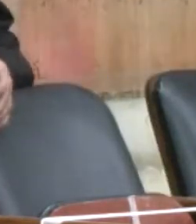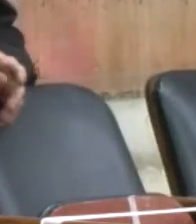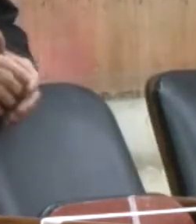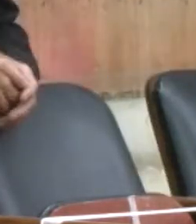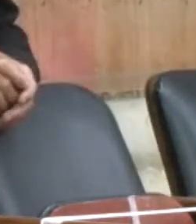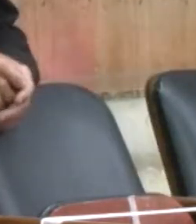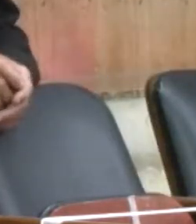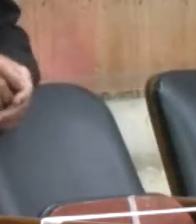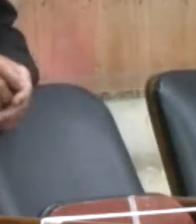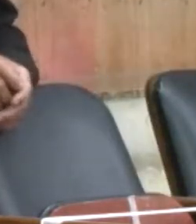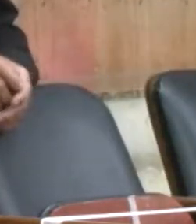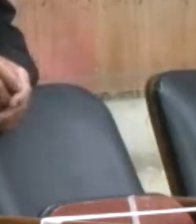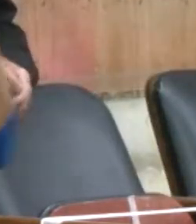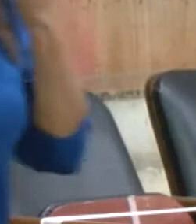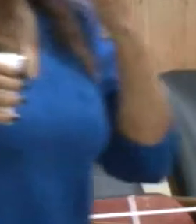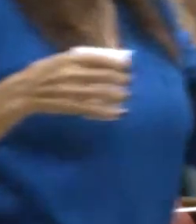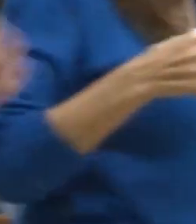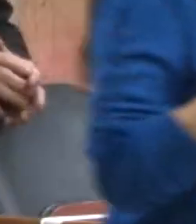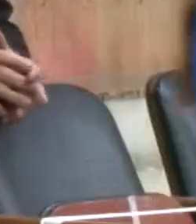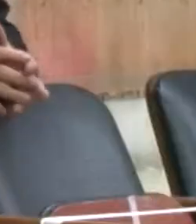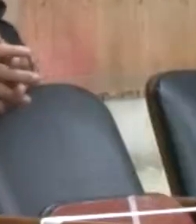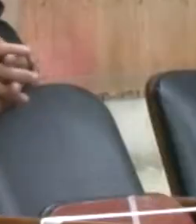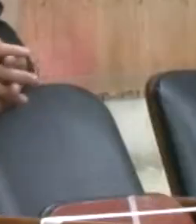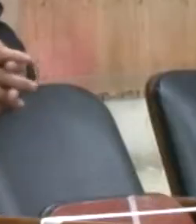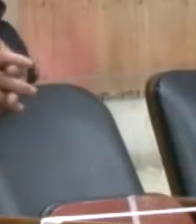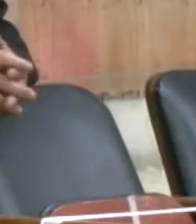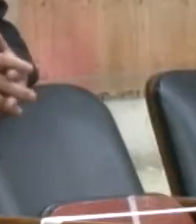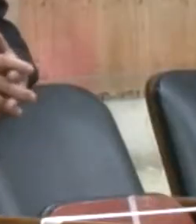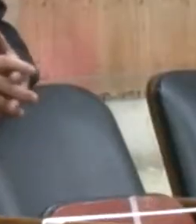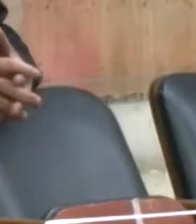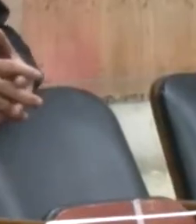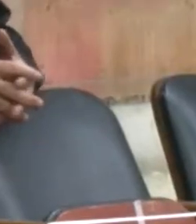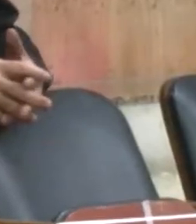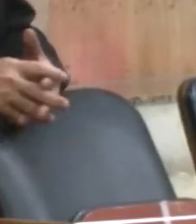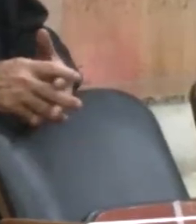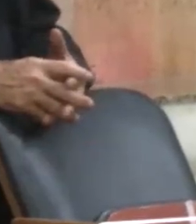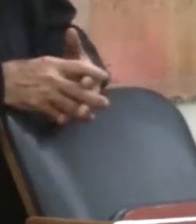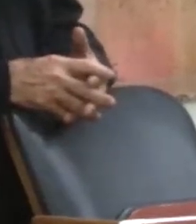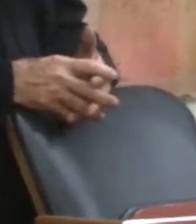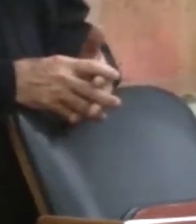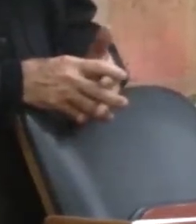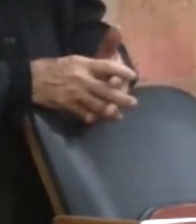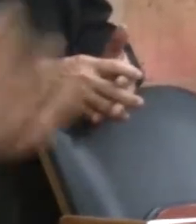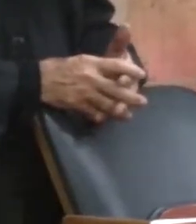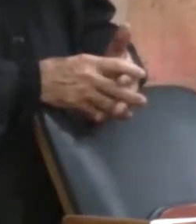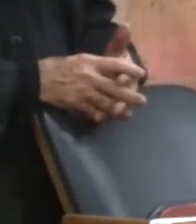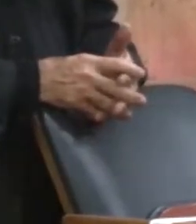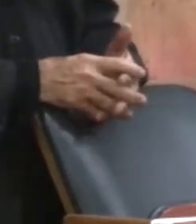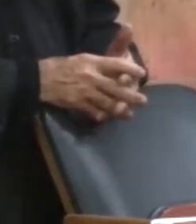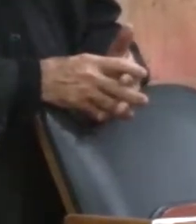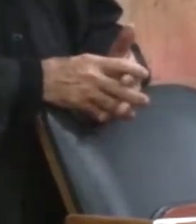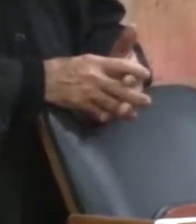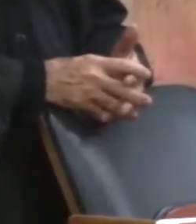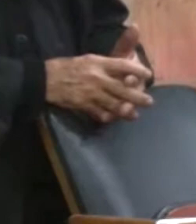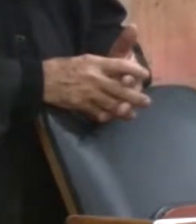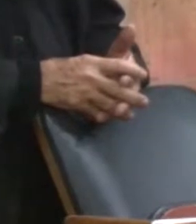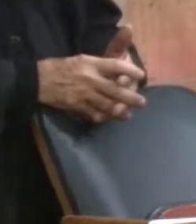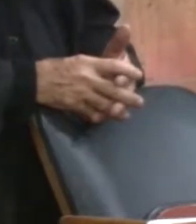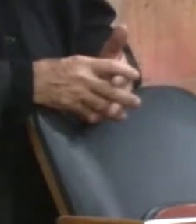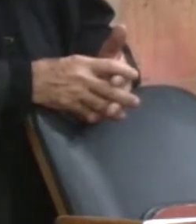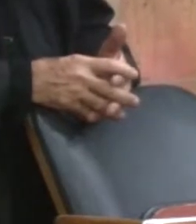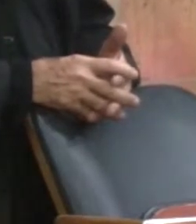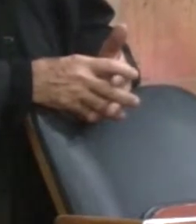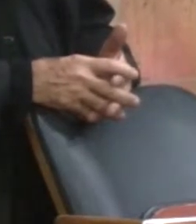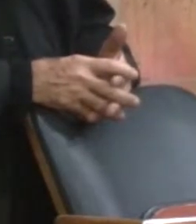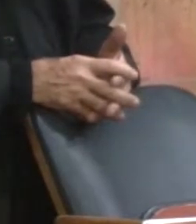furtado, é bicicleta, é telefone, é relógio, é aparelho eletrônico. Então ali